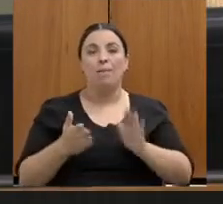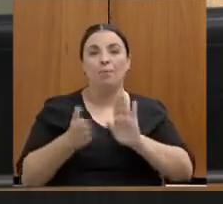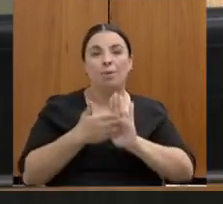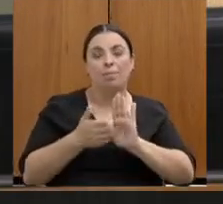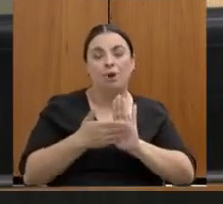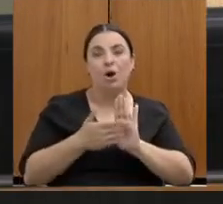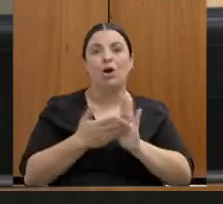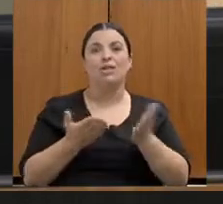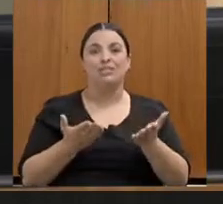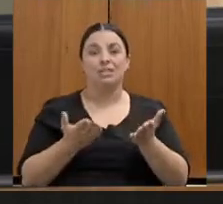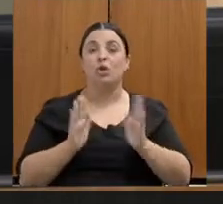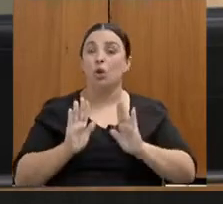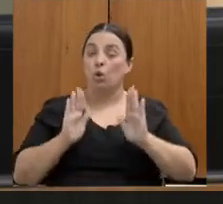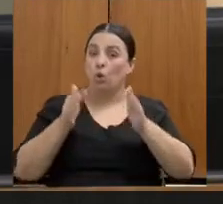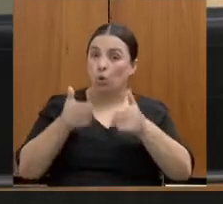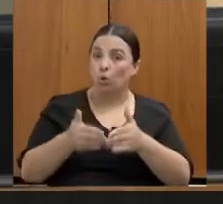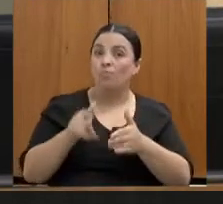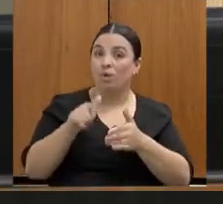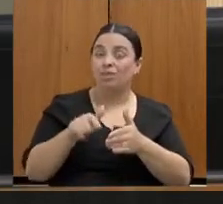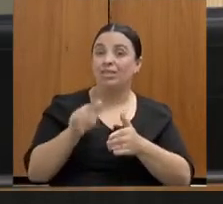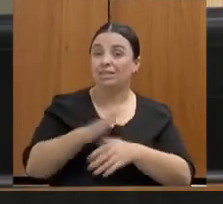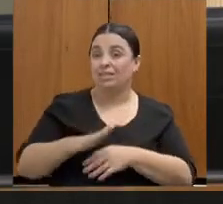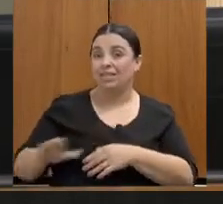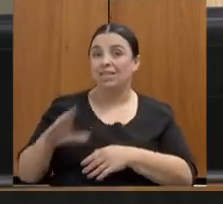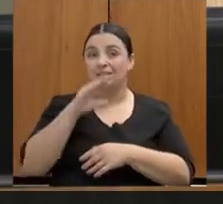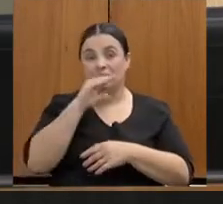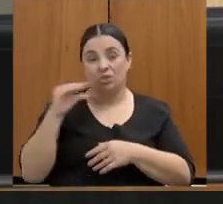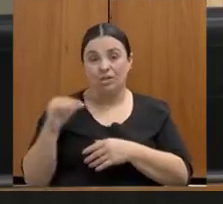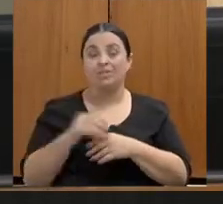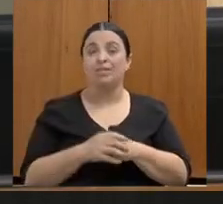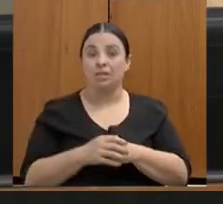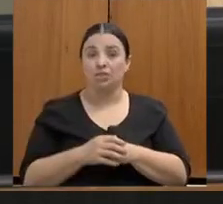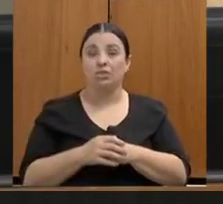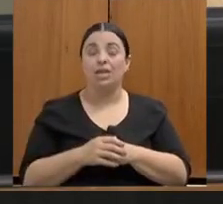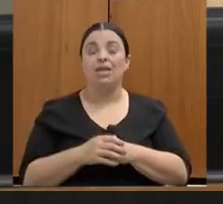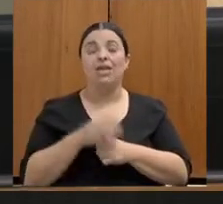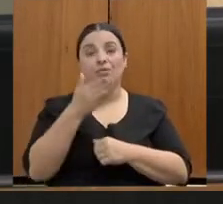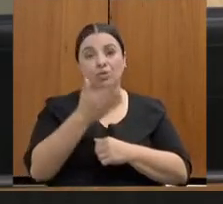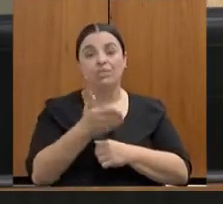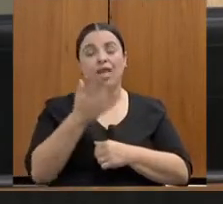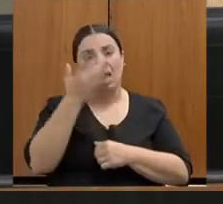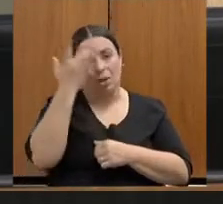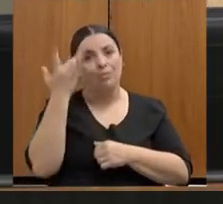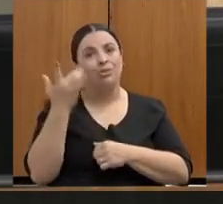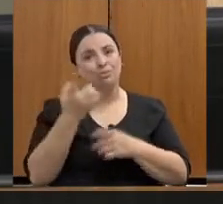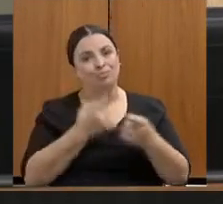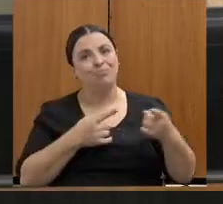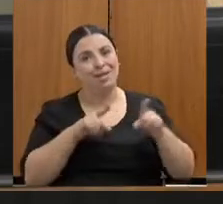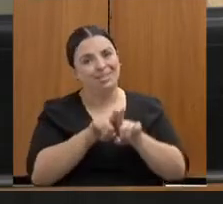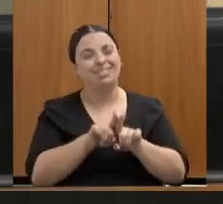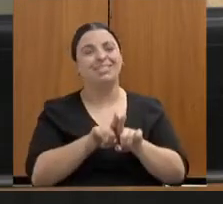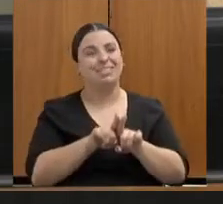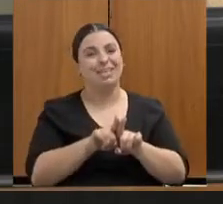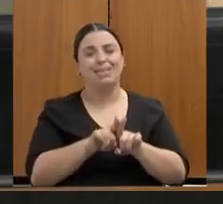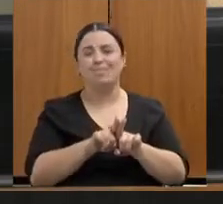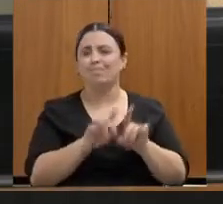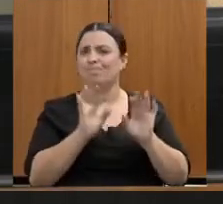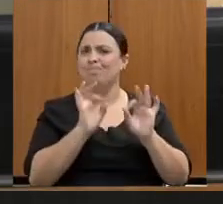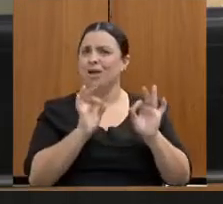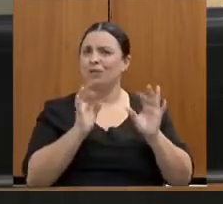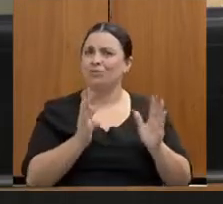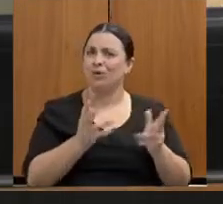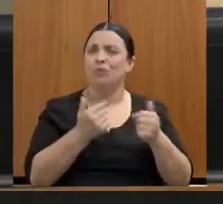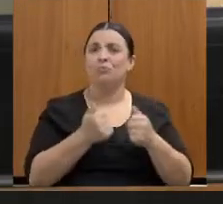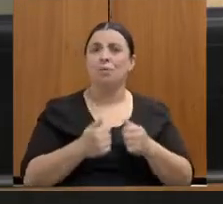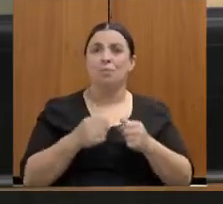a pauta das crianças e adolescentes. E encontramos em você uma parceira de primeira ordem, inclusive participando das